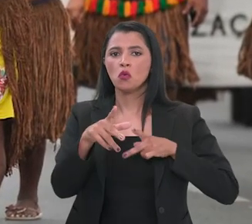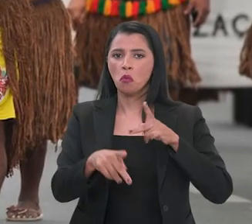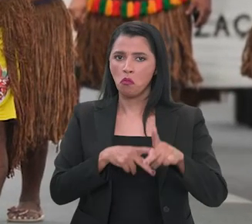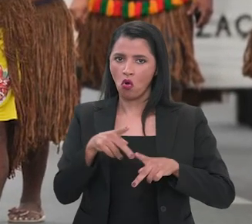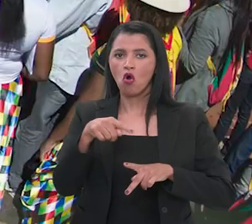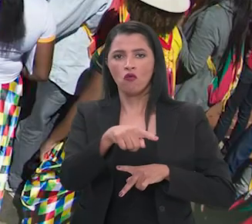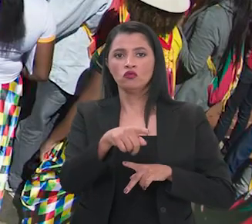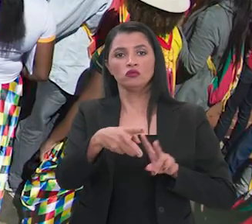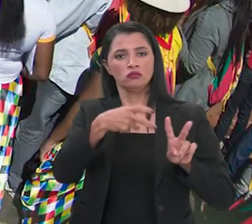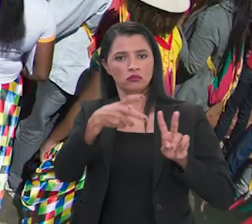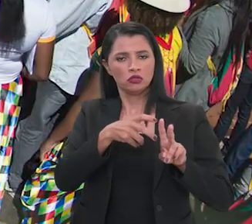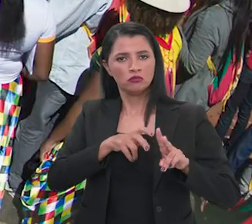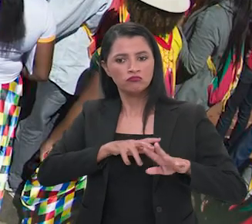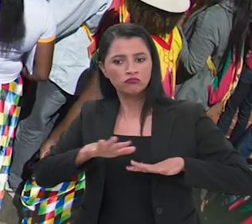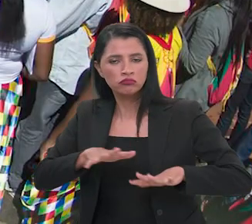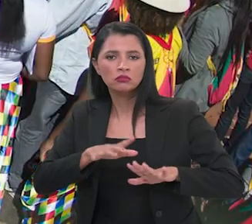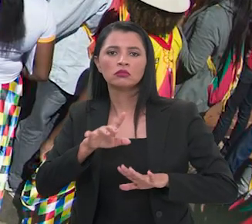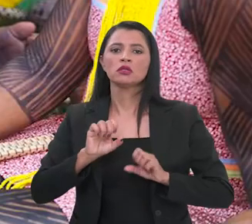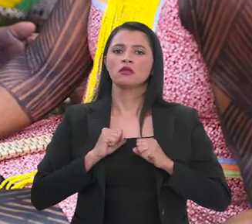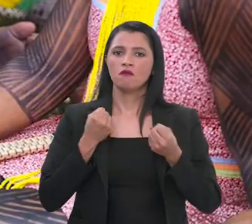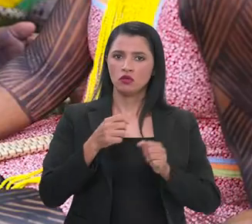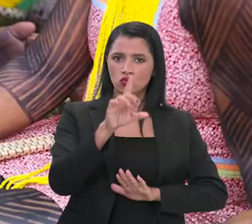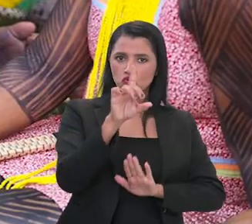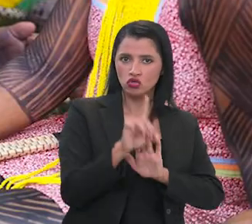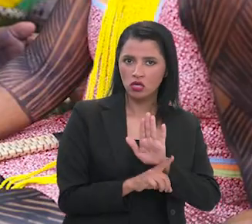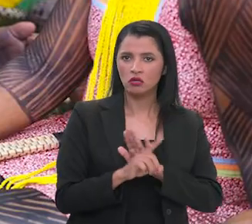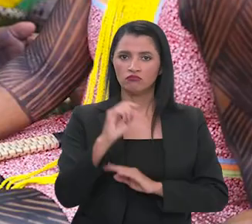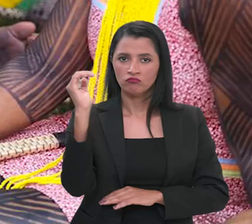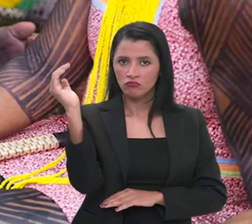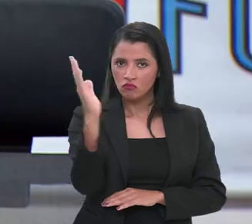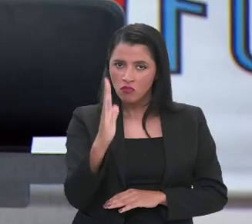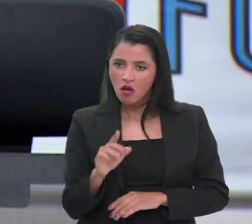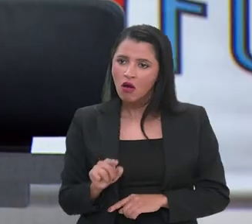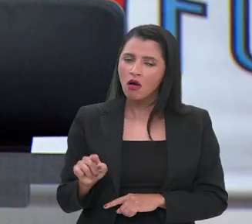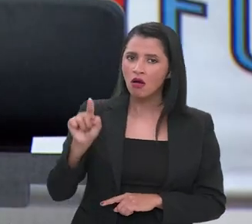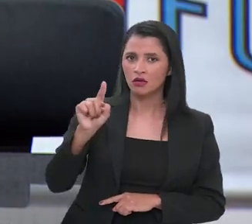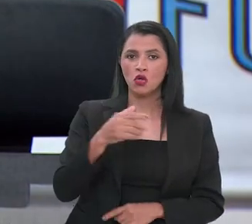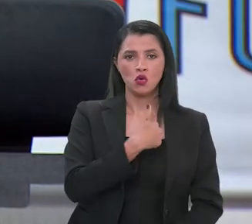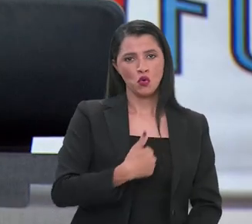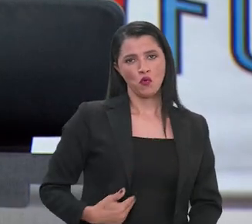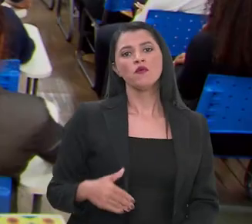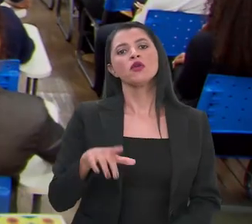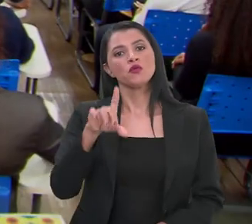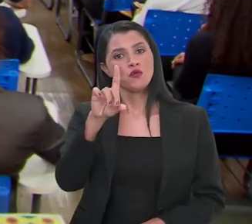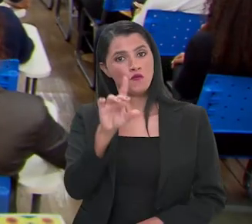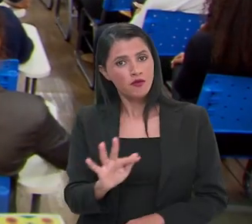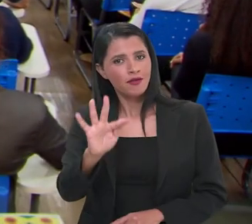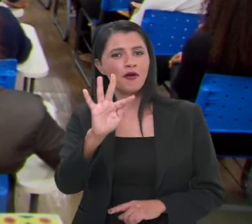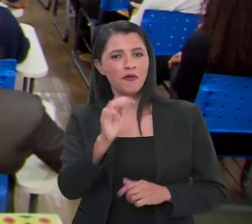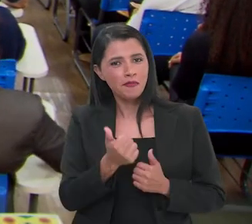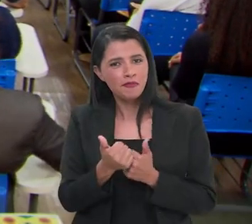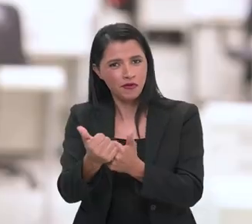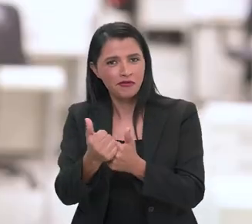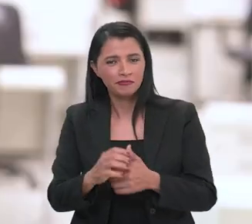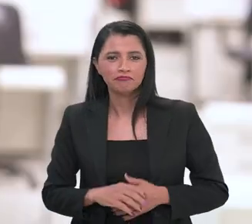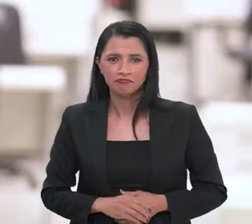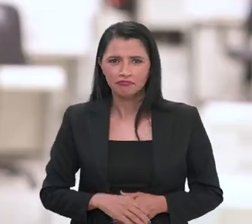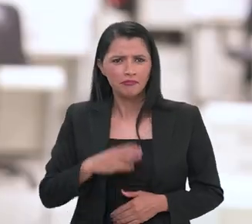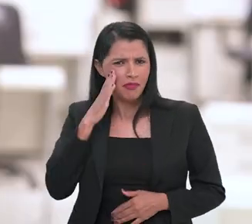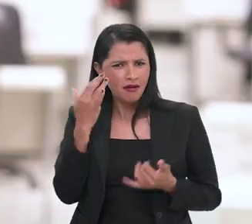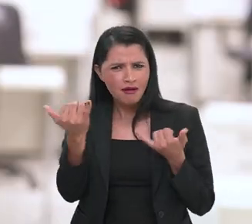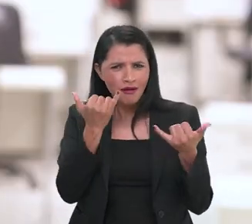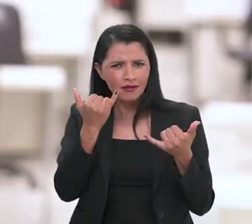os povos originários se mobilizam em defesa dos direitos em todo o país. E o Governo Federal é aliado nessa causa.